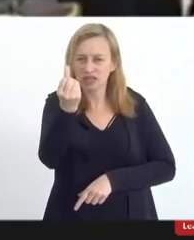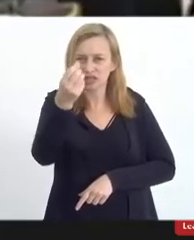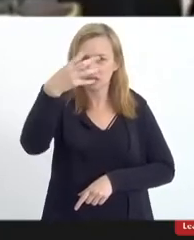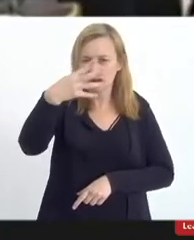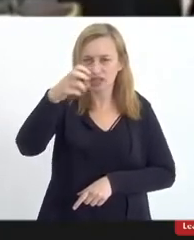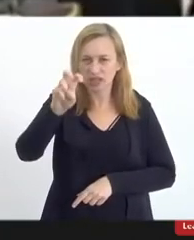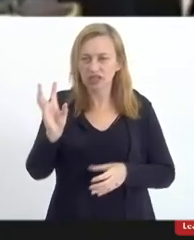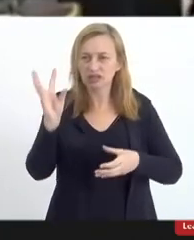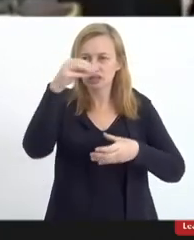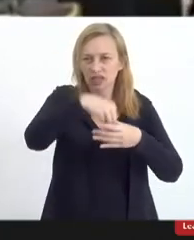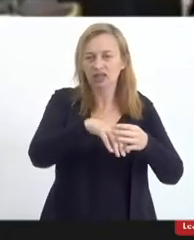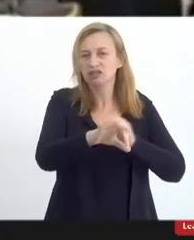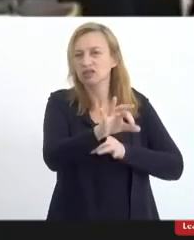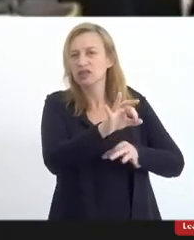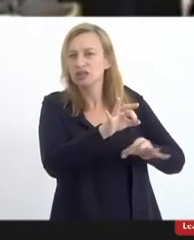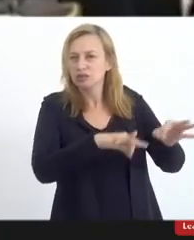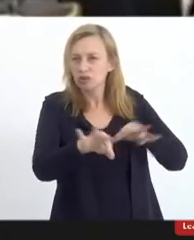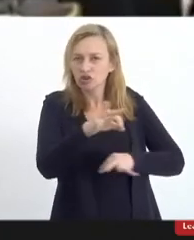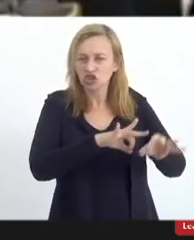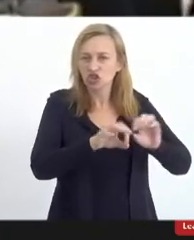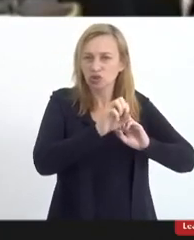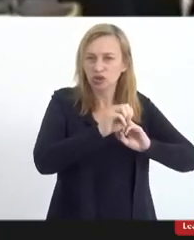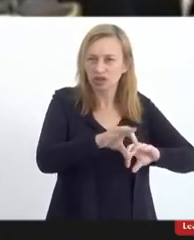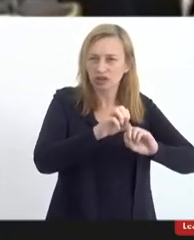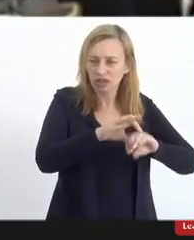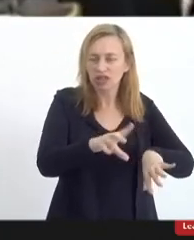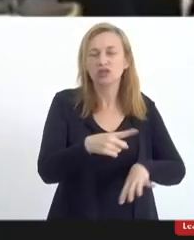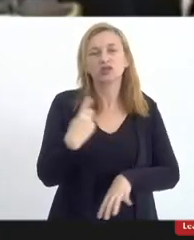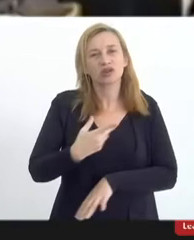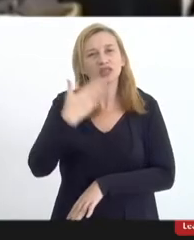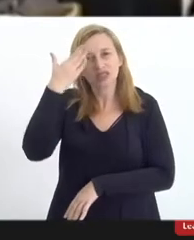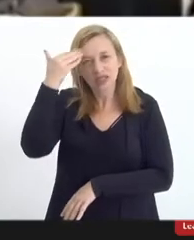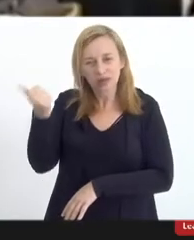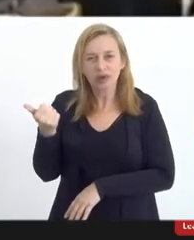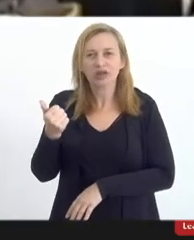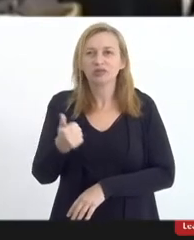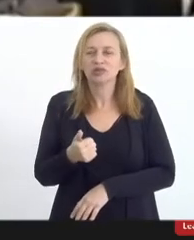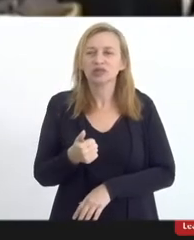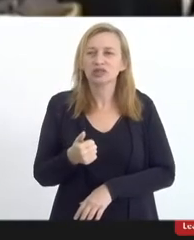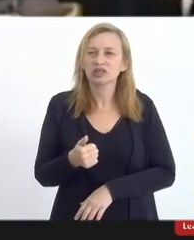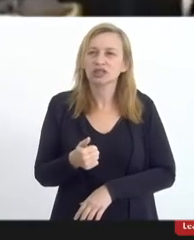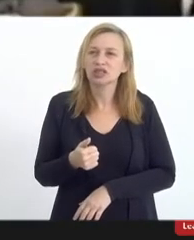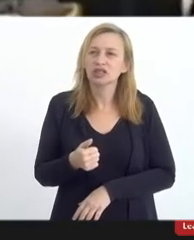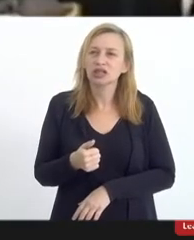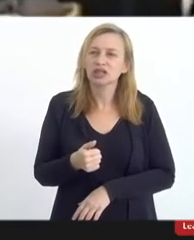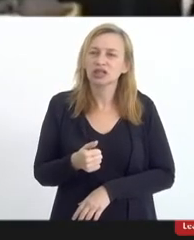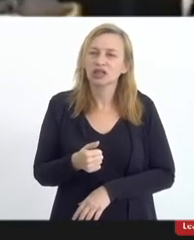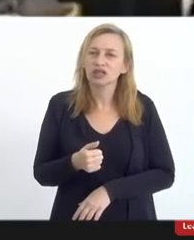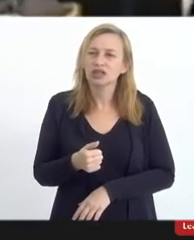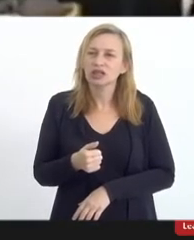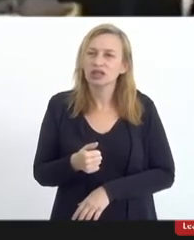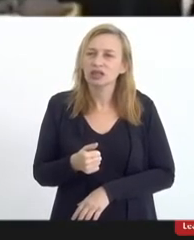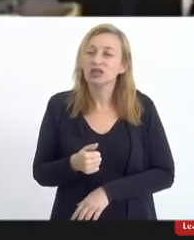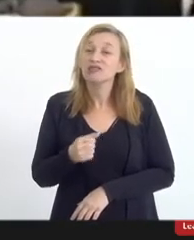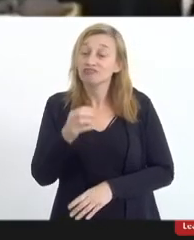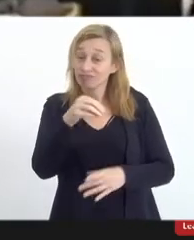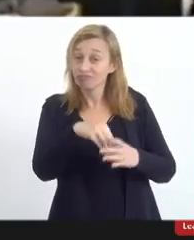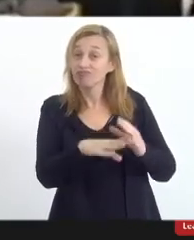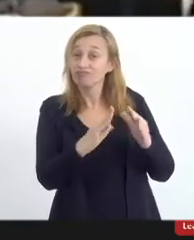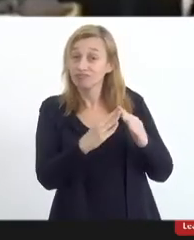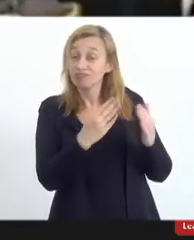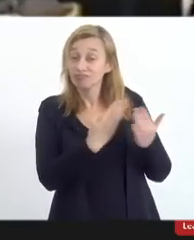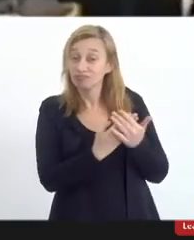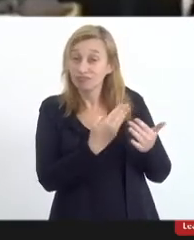nesses projetos educacionais, porque nós sabemos que é na escola